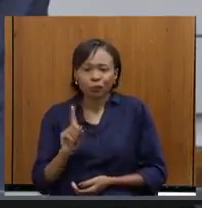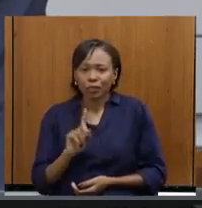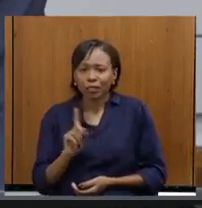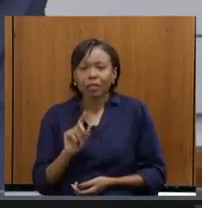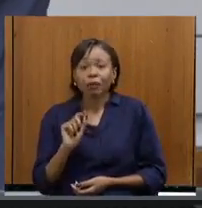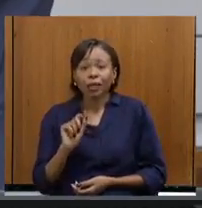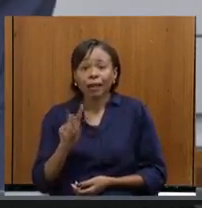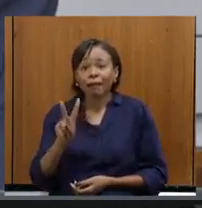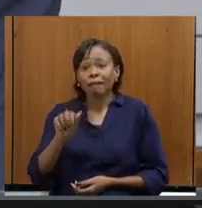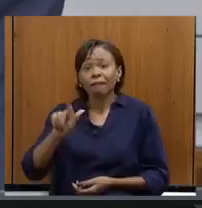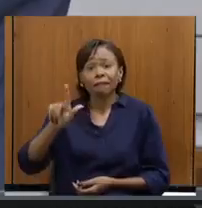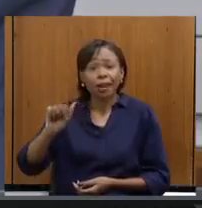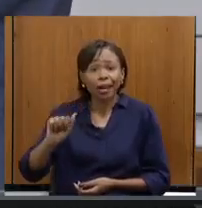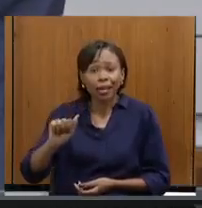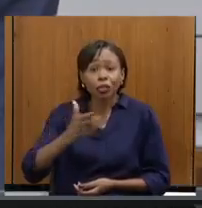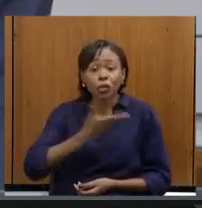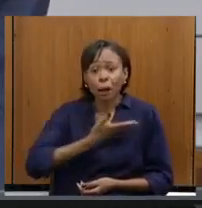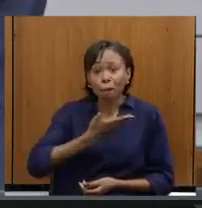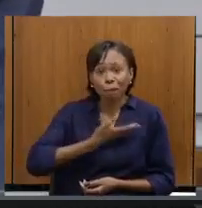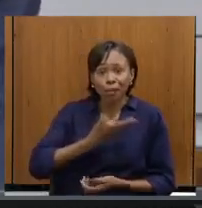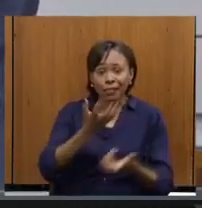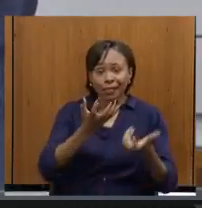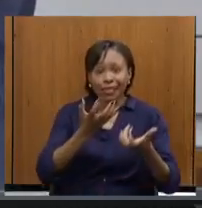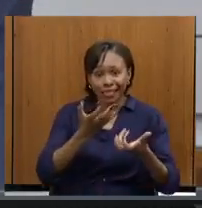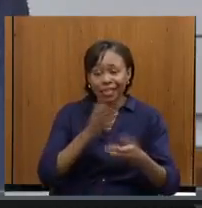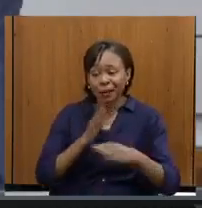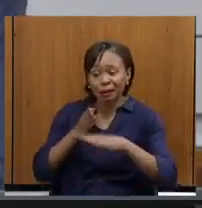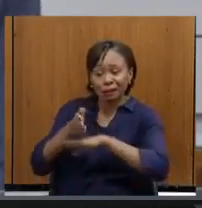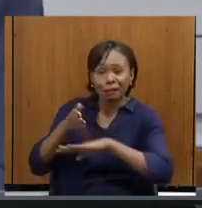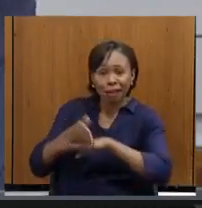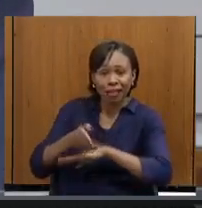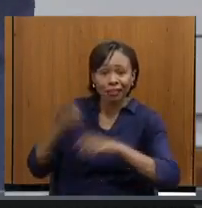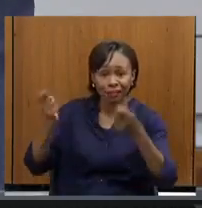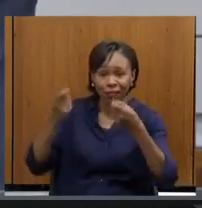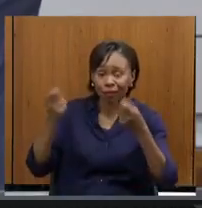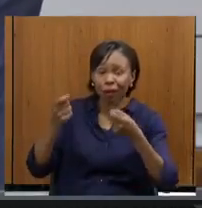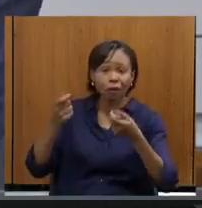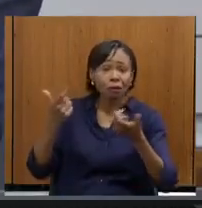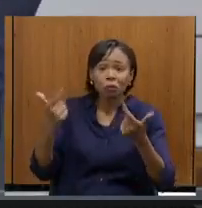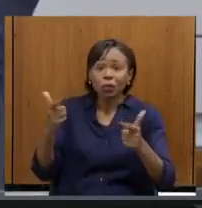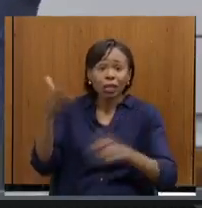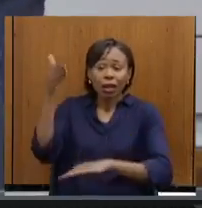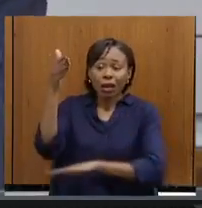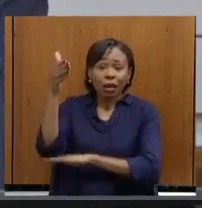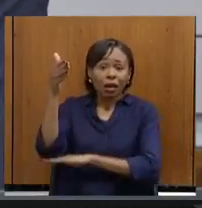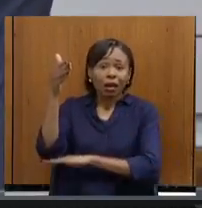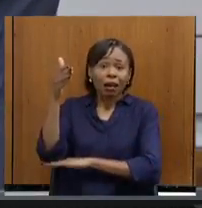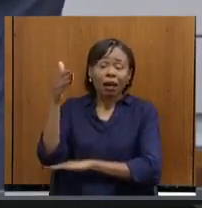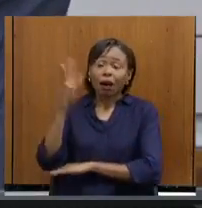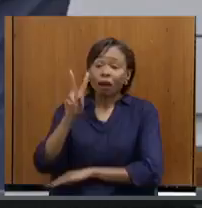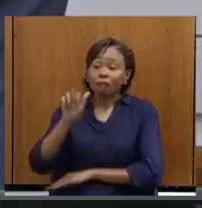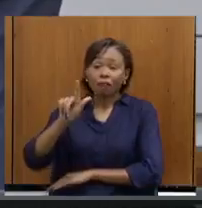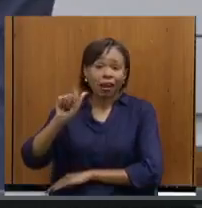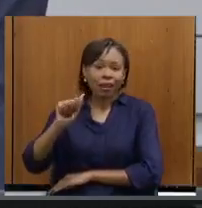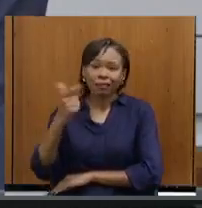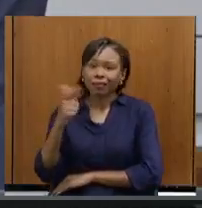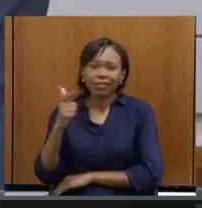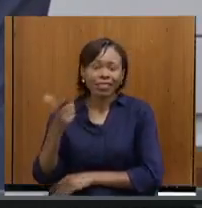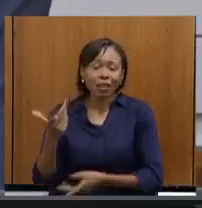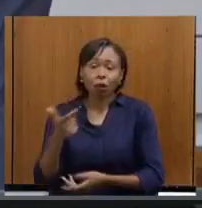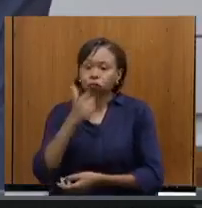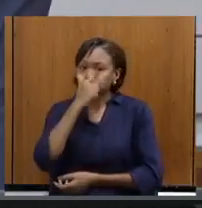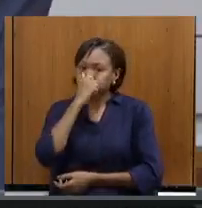vagas para alguns amigos nossos que queriam participar do festival, porque os hotéis em Araxá ficaram repletos. E